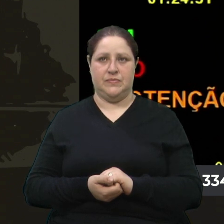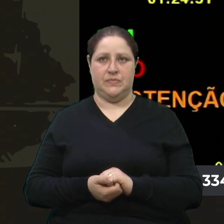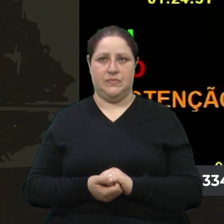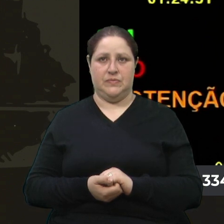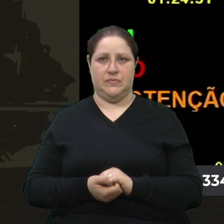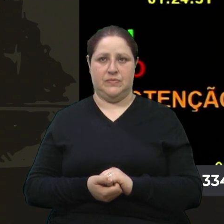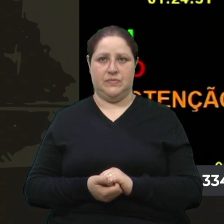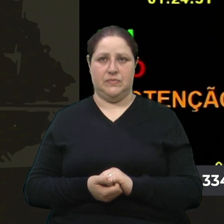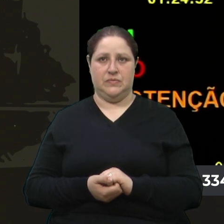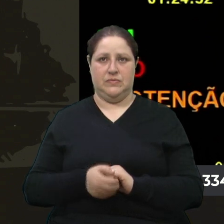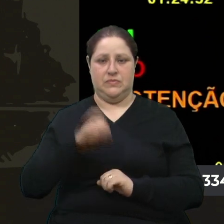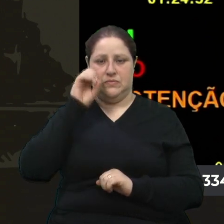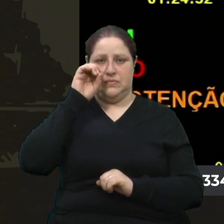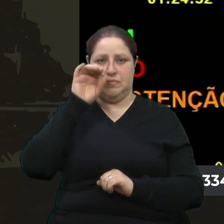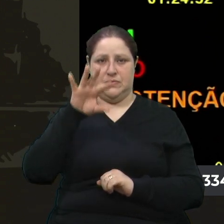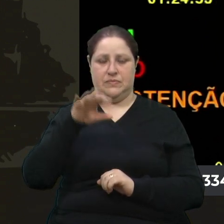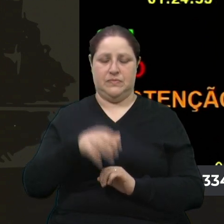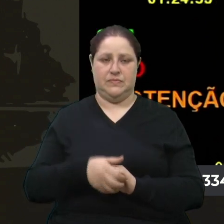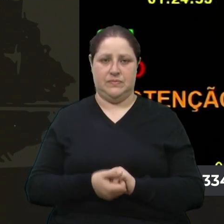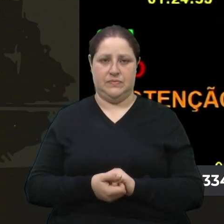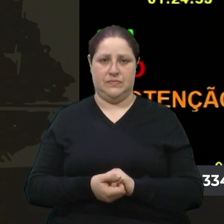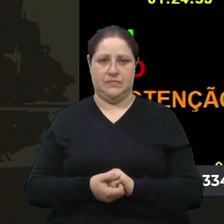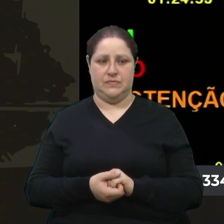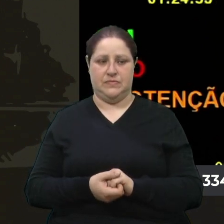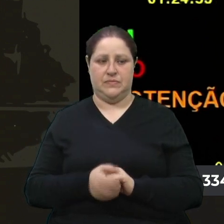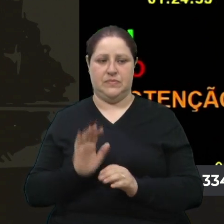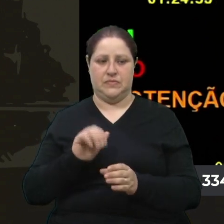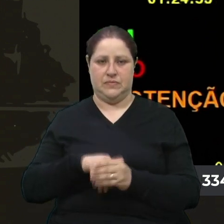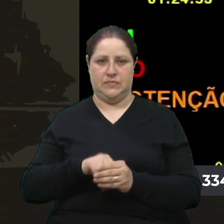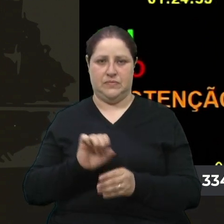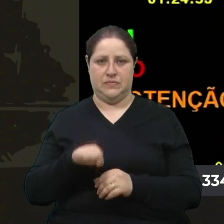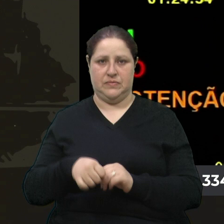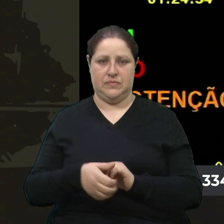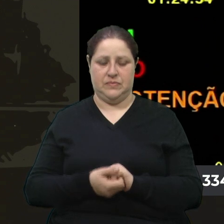Elisandro Fiusa. Vota sim.